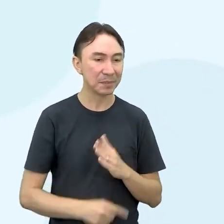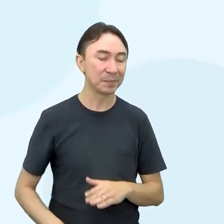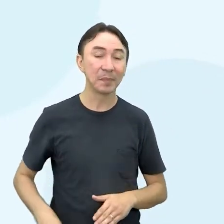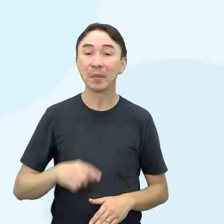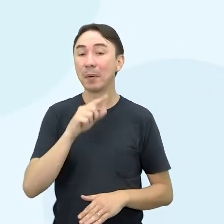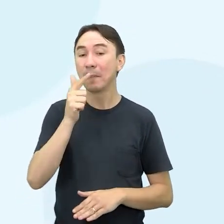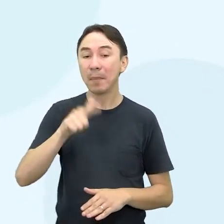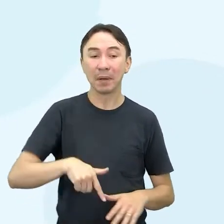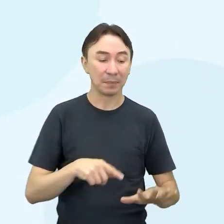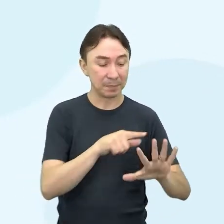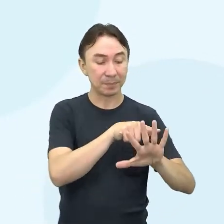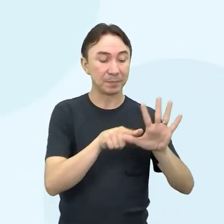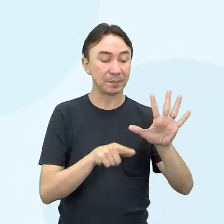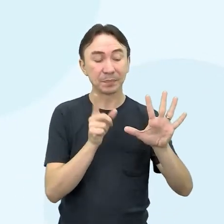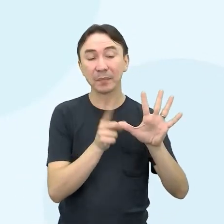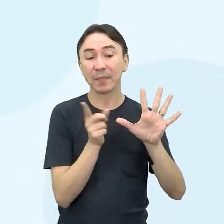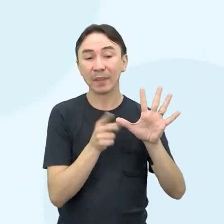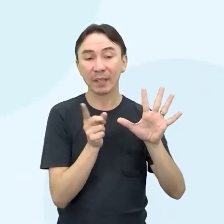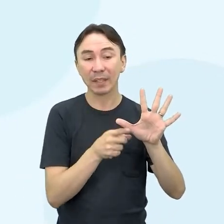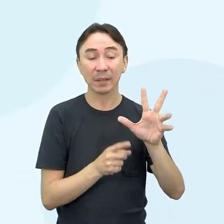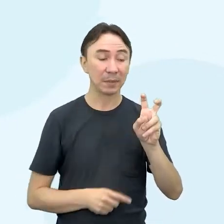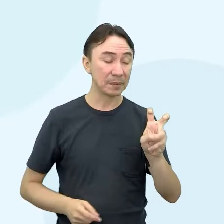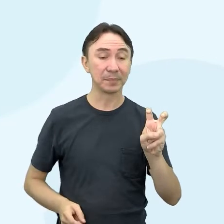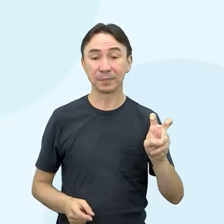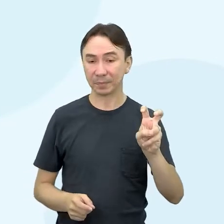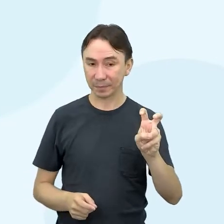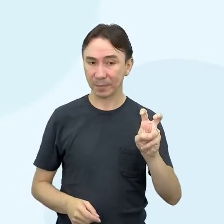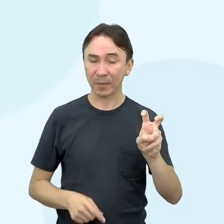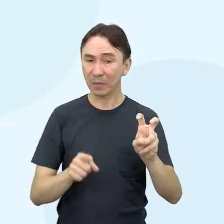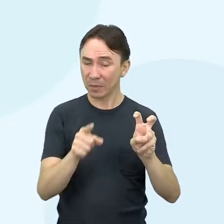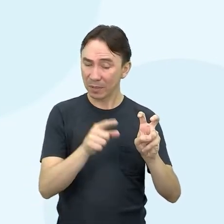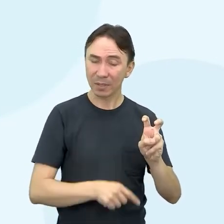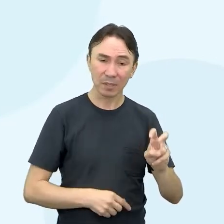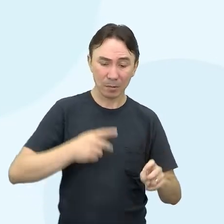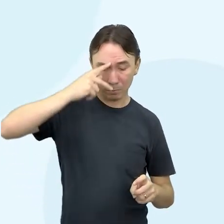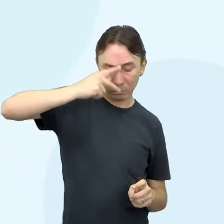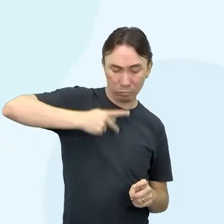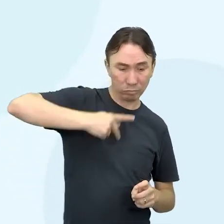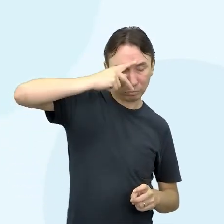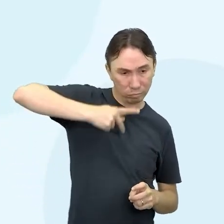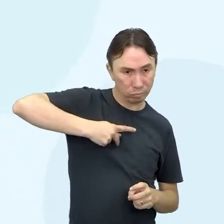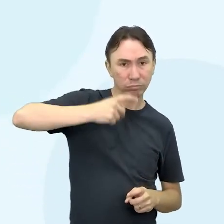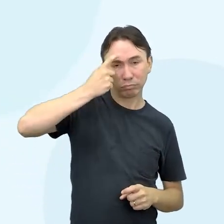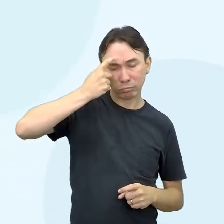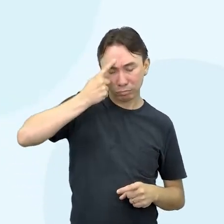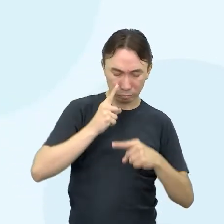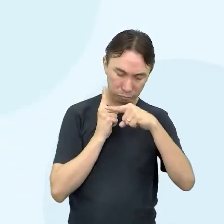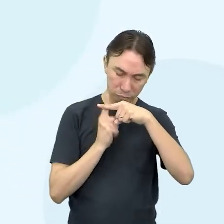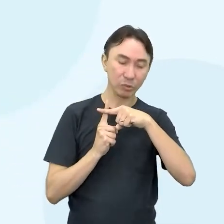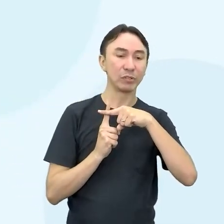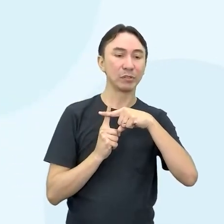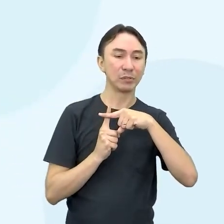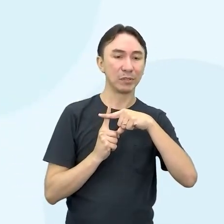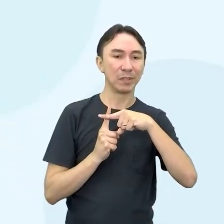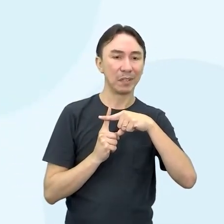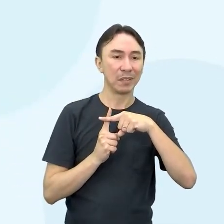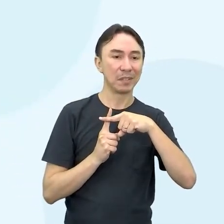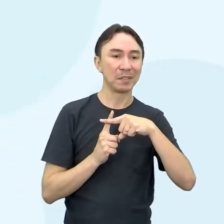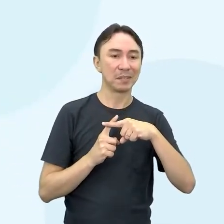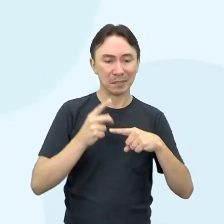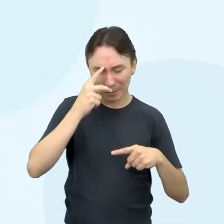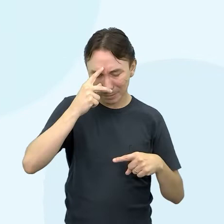autoconfiança. Se confiar em você mesmo. Essa ideia de independência e autoconfiança, ela